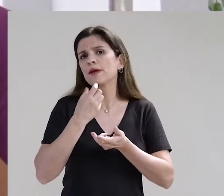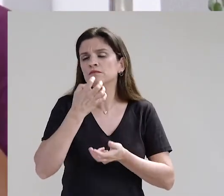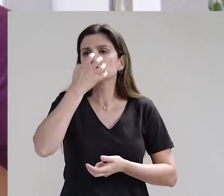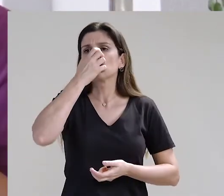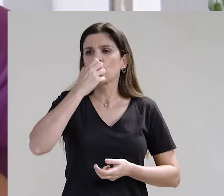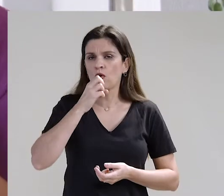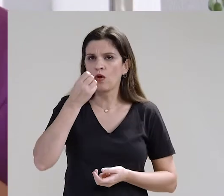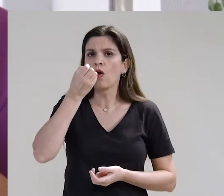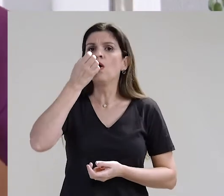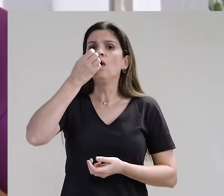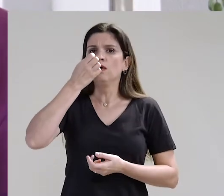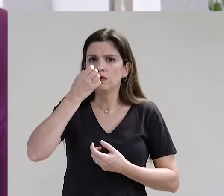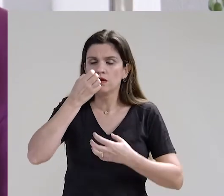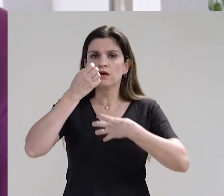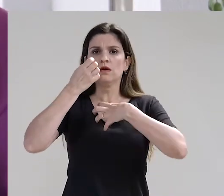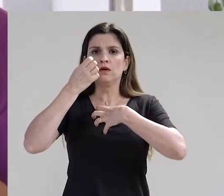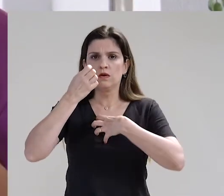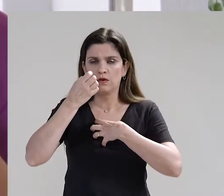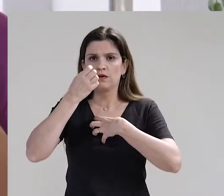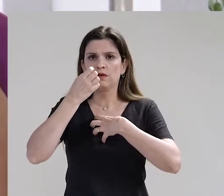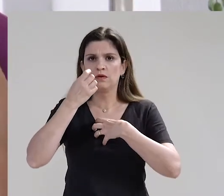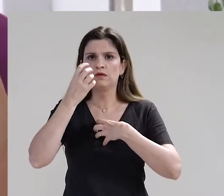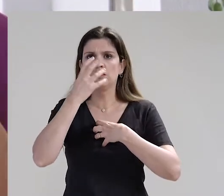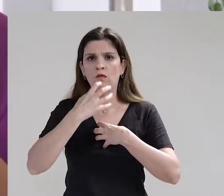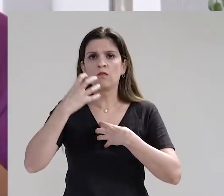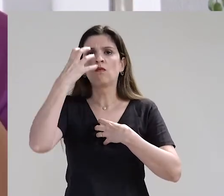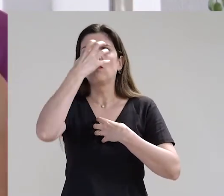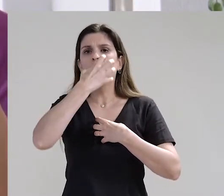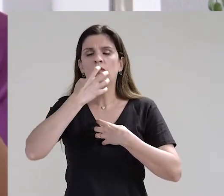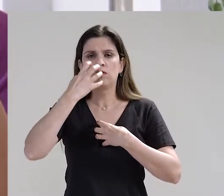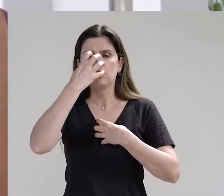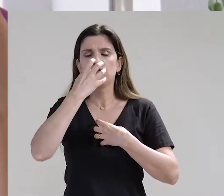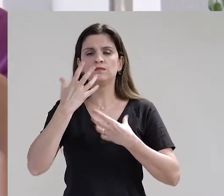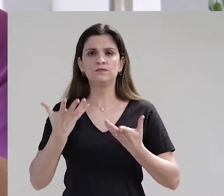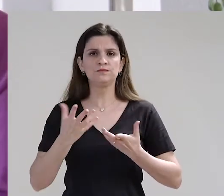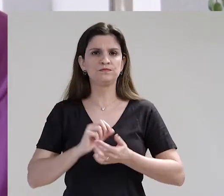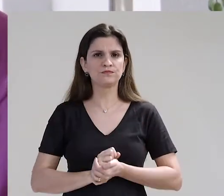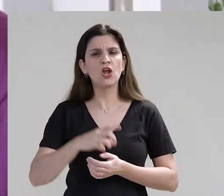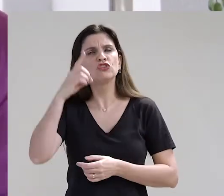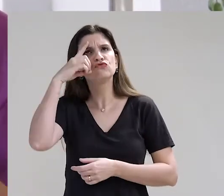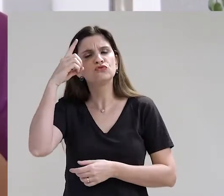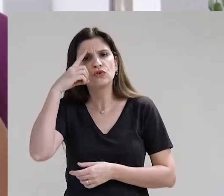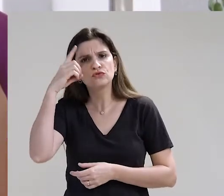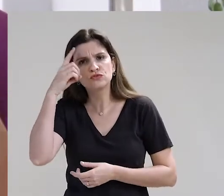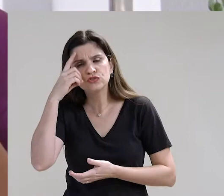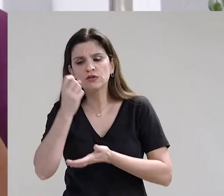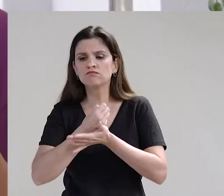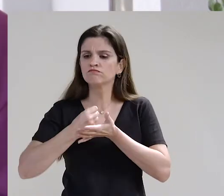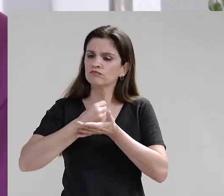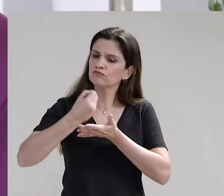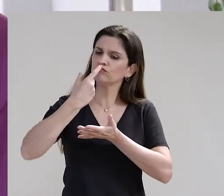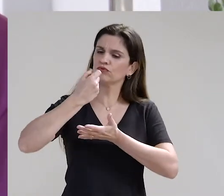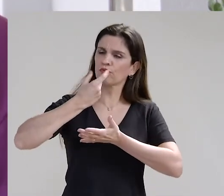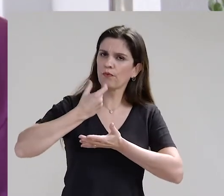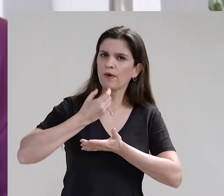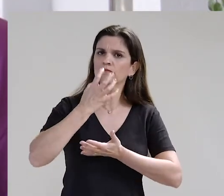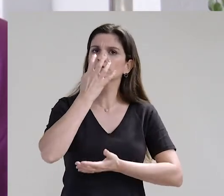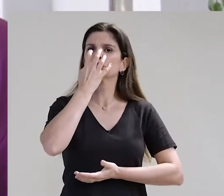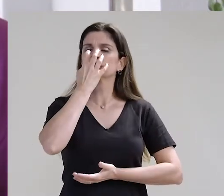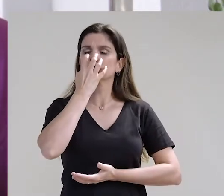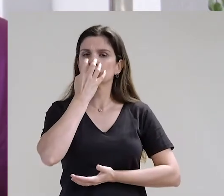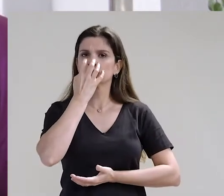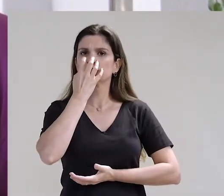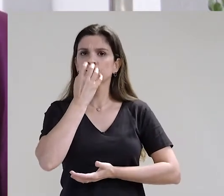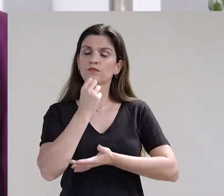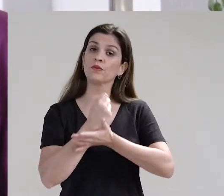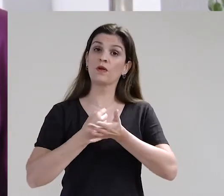ela faz tratamento com nebulizadores, então ela faz isso três, quatro, cinco vezes no dia. Ela usa antibióticos inalatórios.